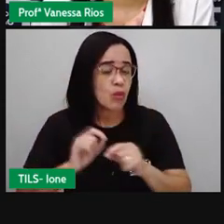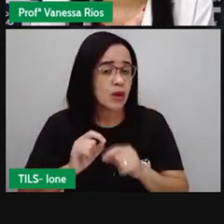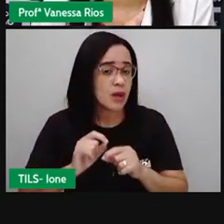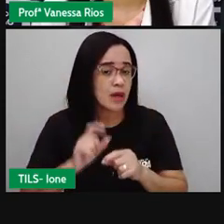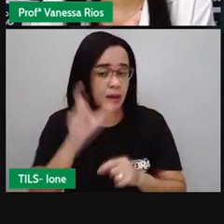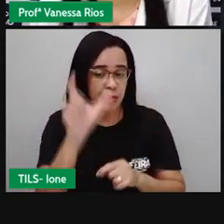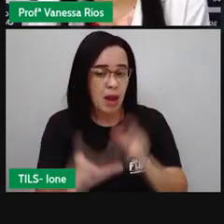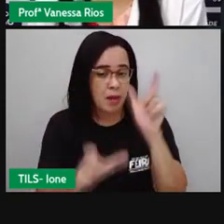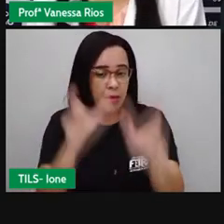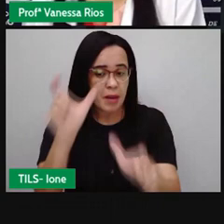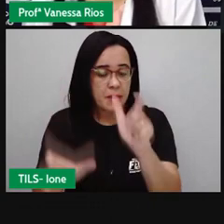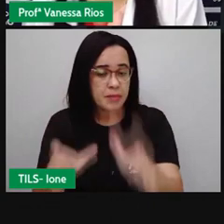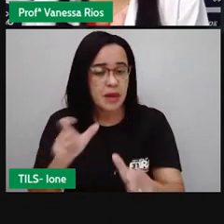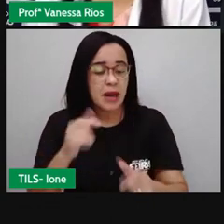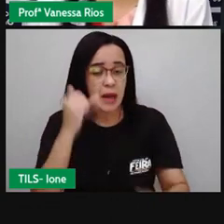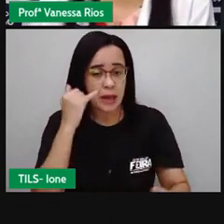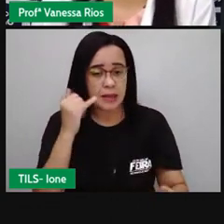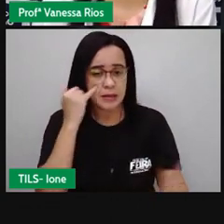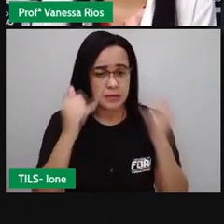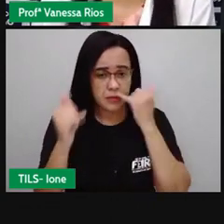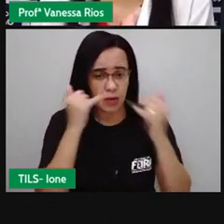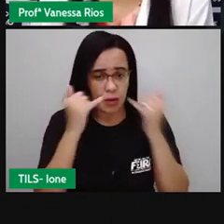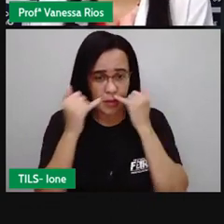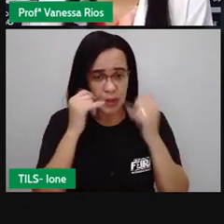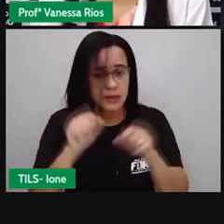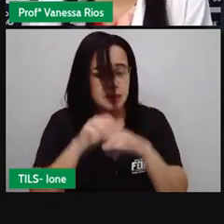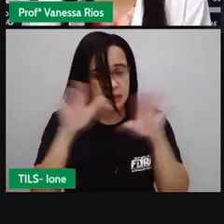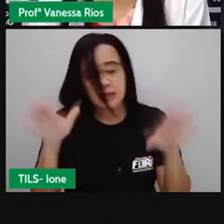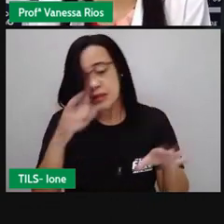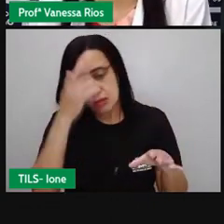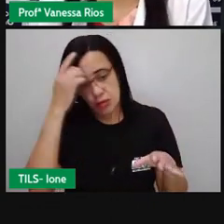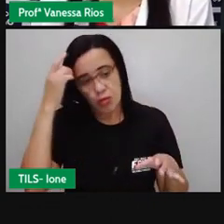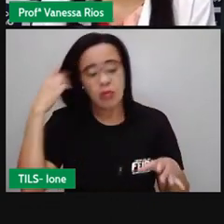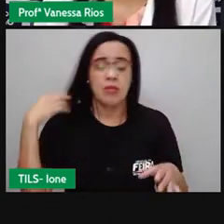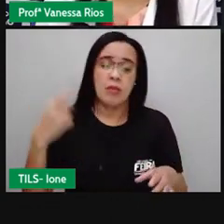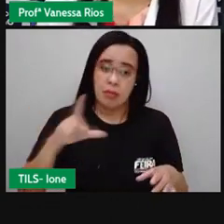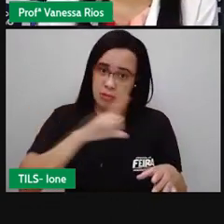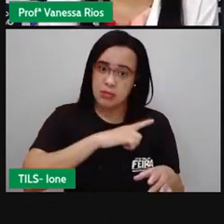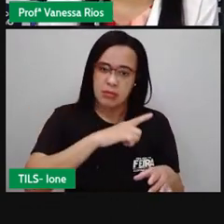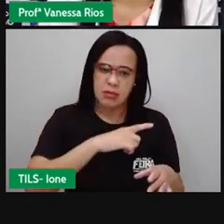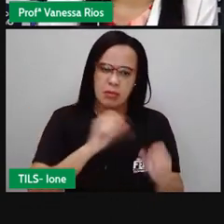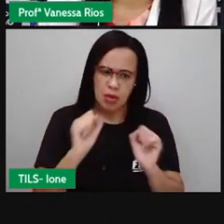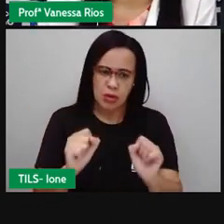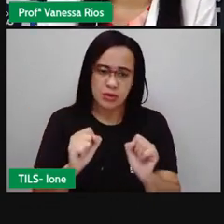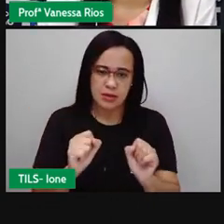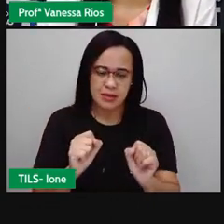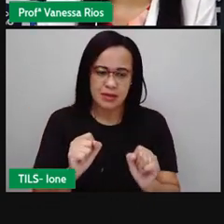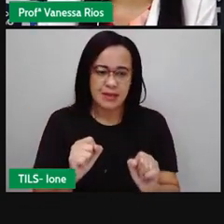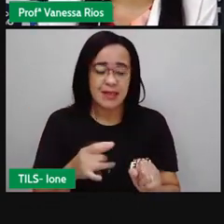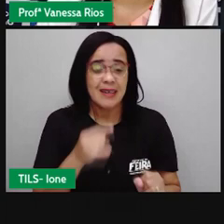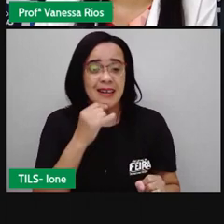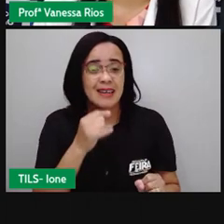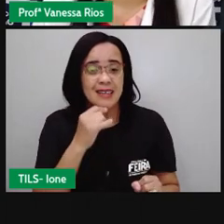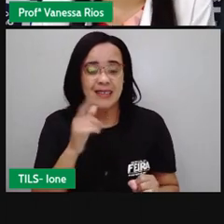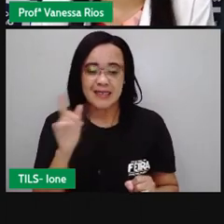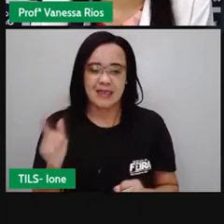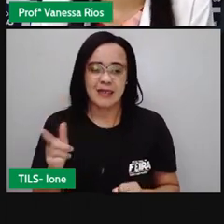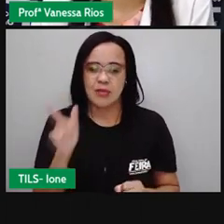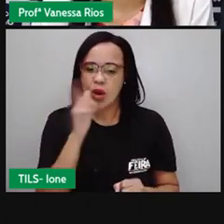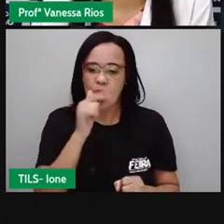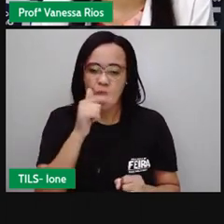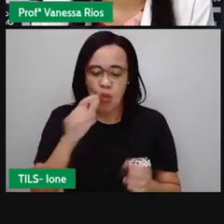Se a gente fosse falar isso simplesmente para descrever o rio que passa numa cidade, poderia virar